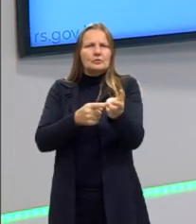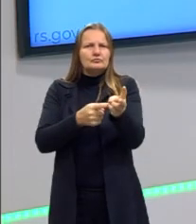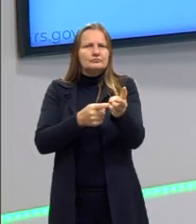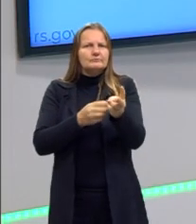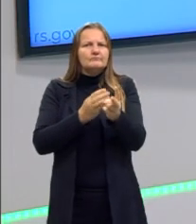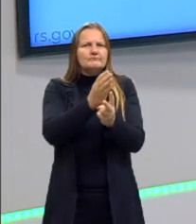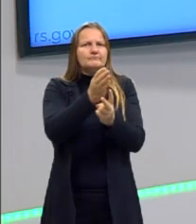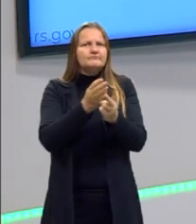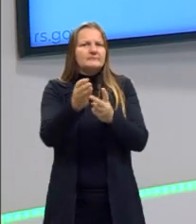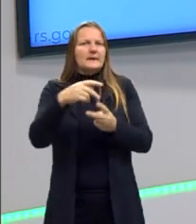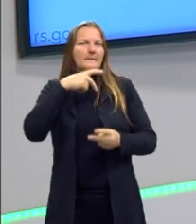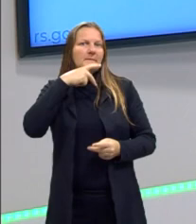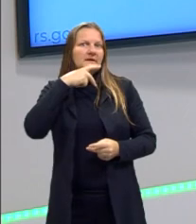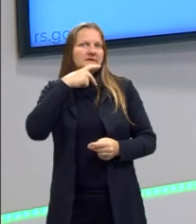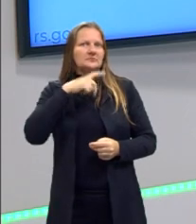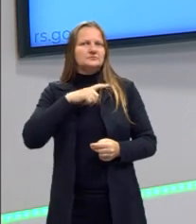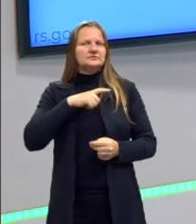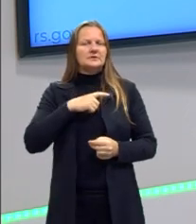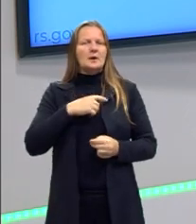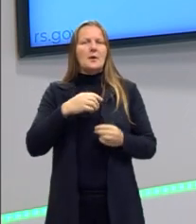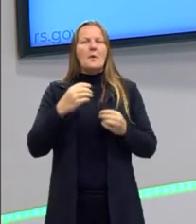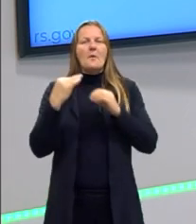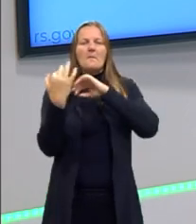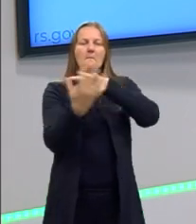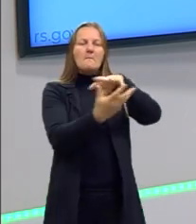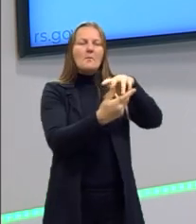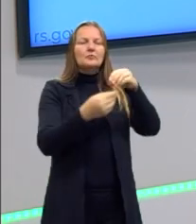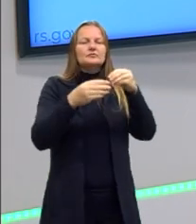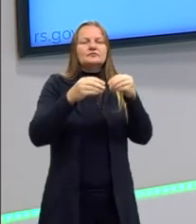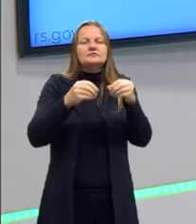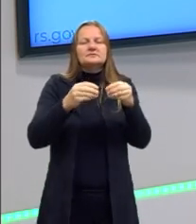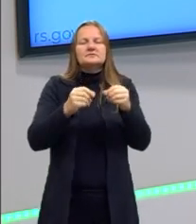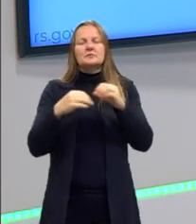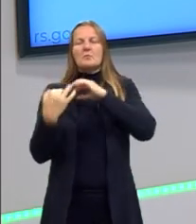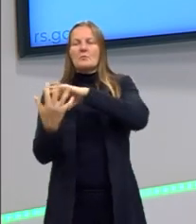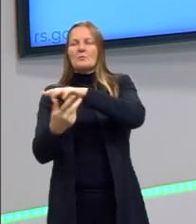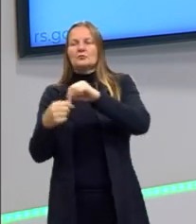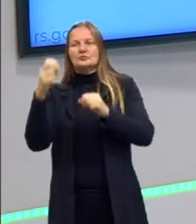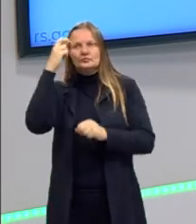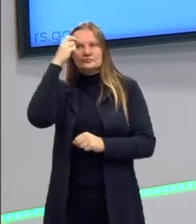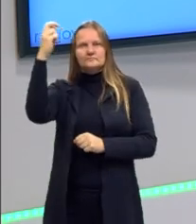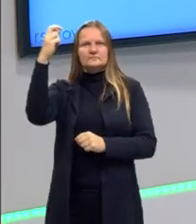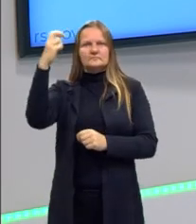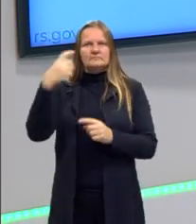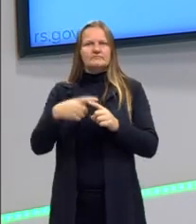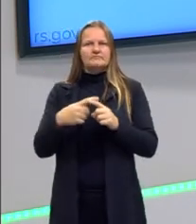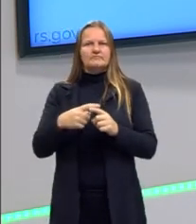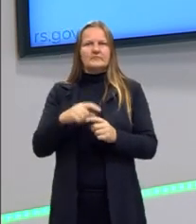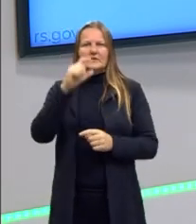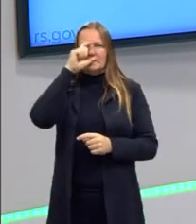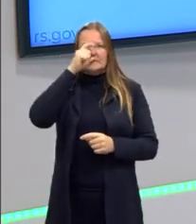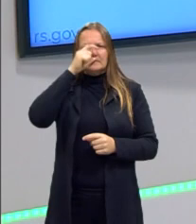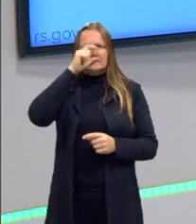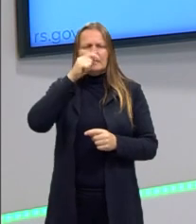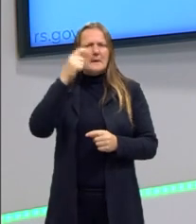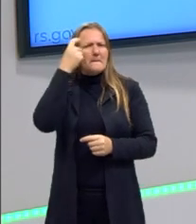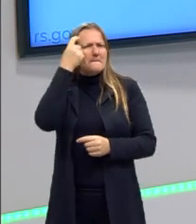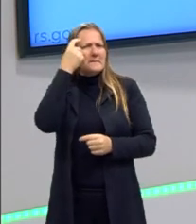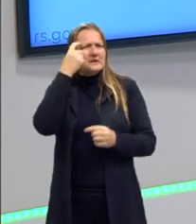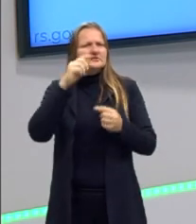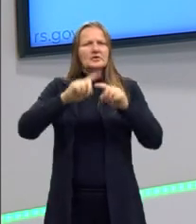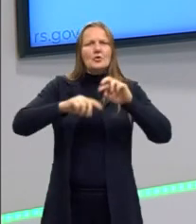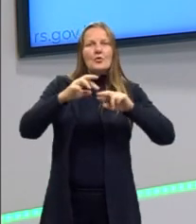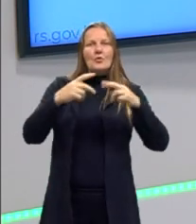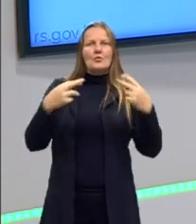Platão? Havia aqui um mundo sensível e um mundo inteligível. Descartes, a mente e as